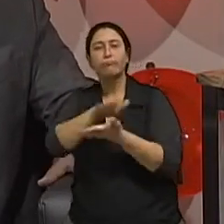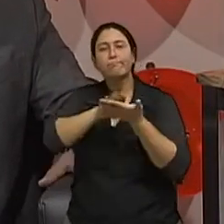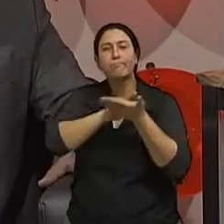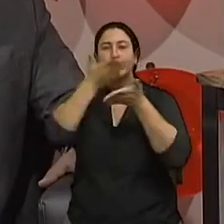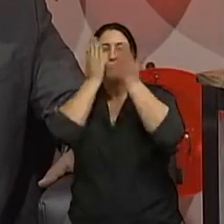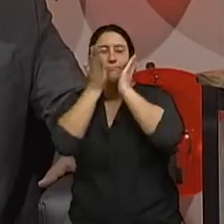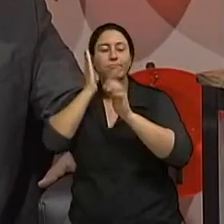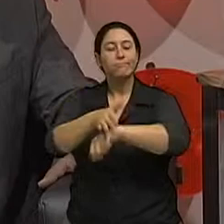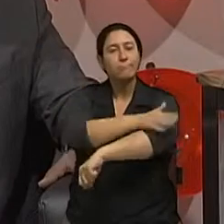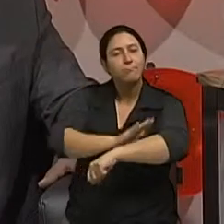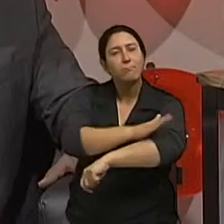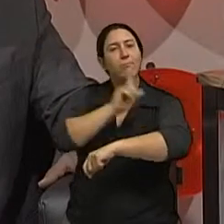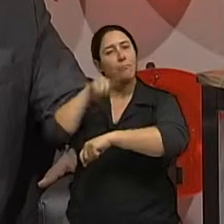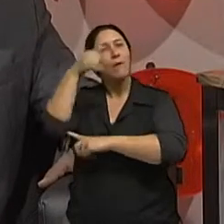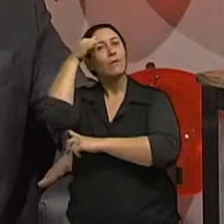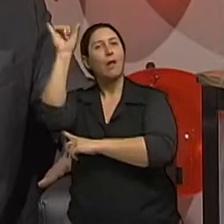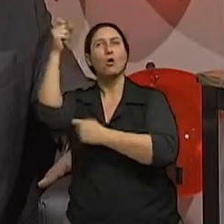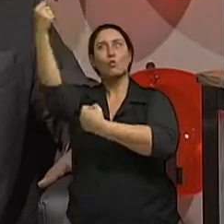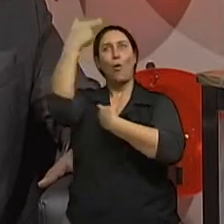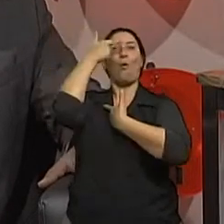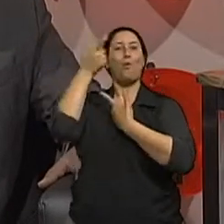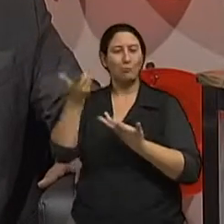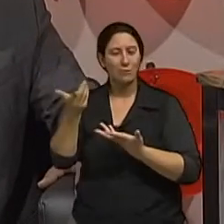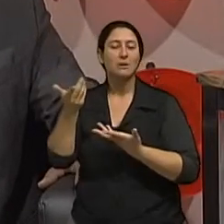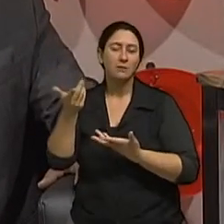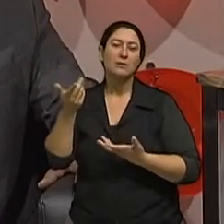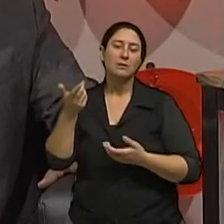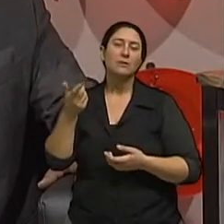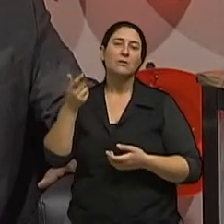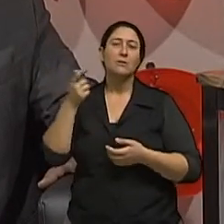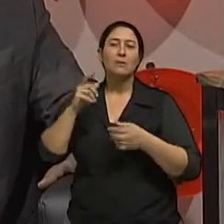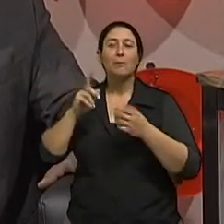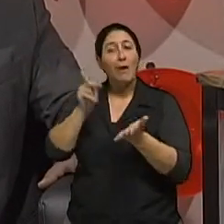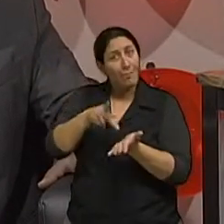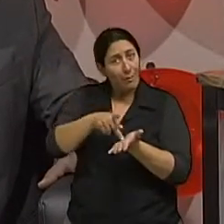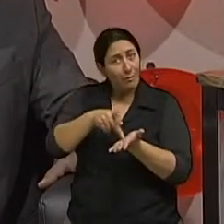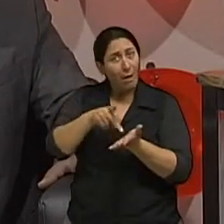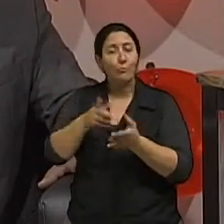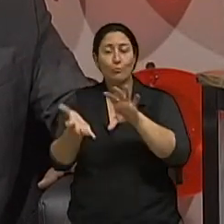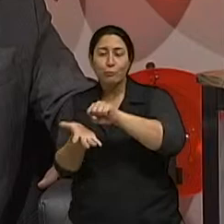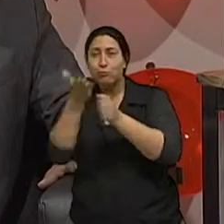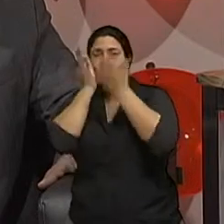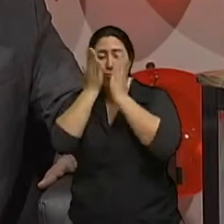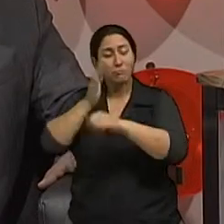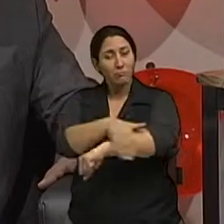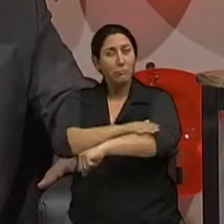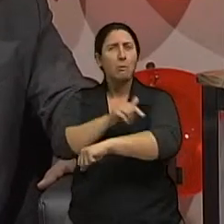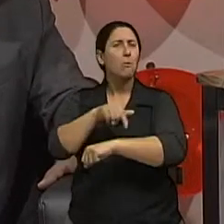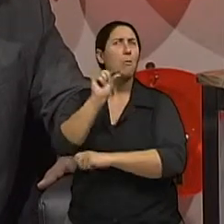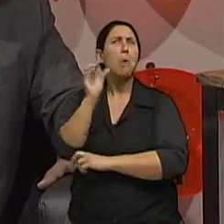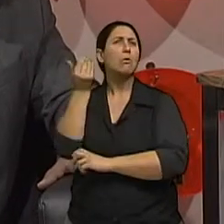usar protetor solar. Protetor solar é um hábito que entrou na população e na vida das pessoas